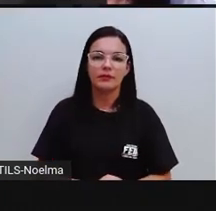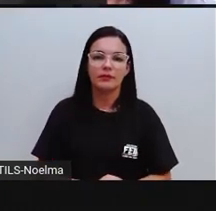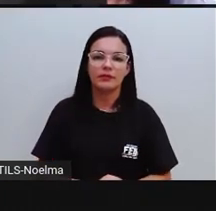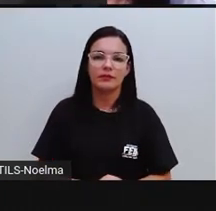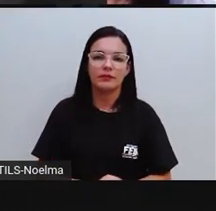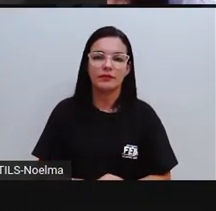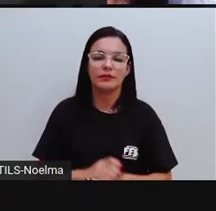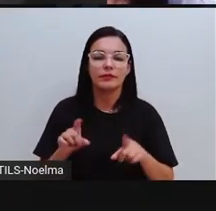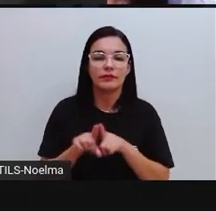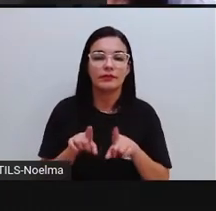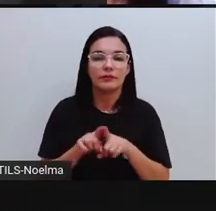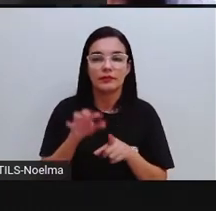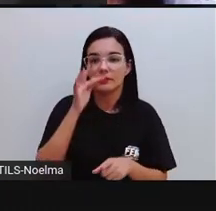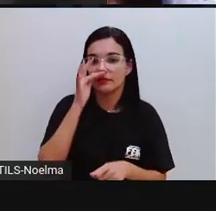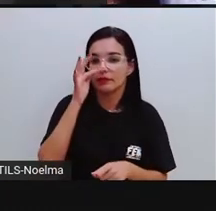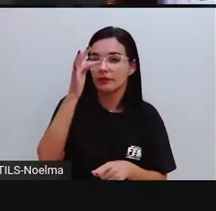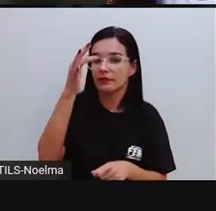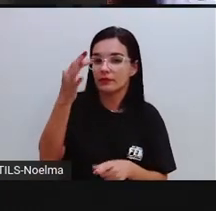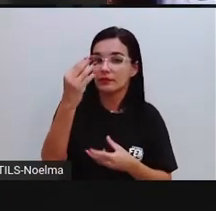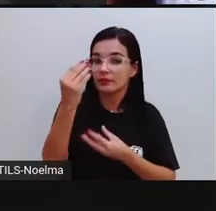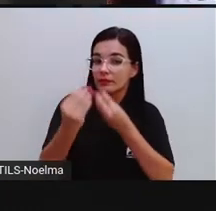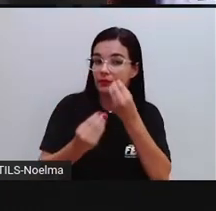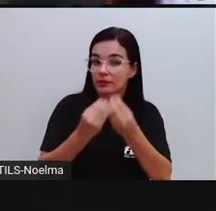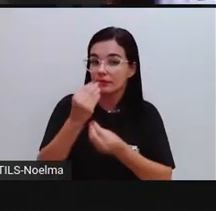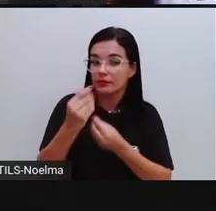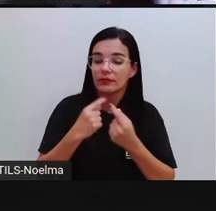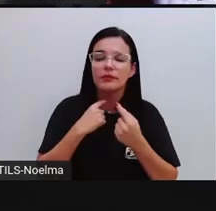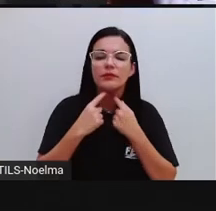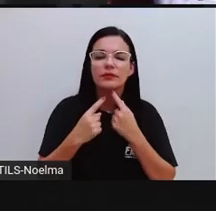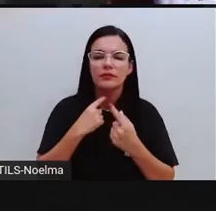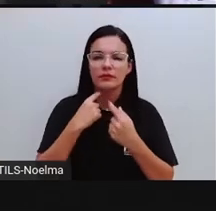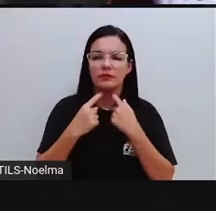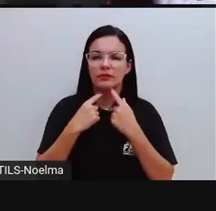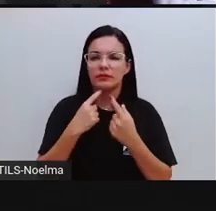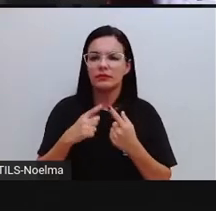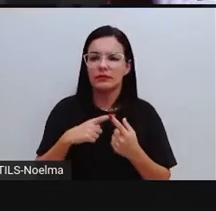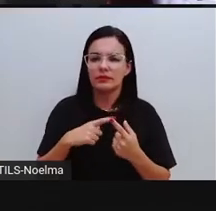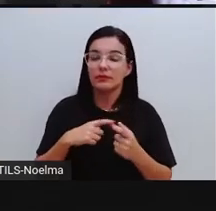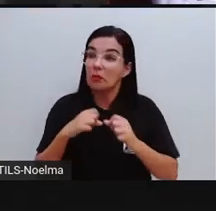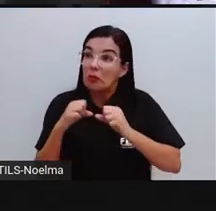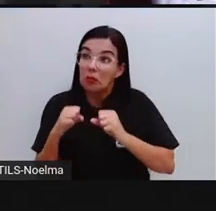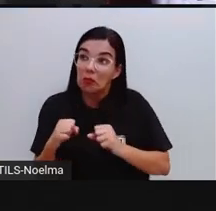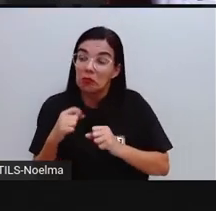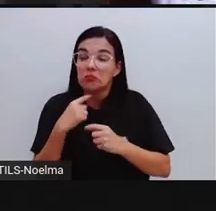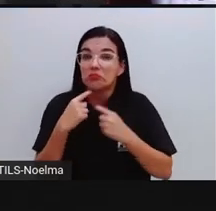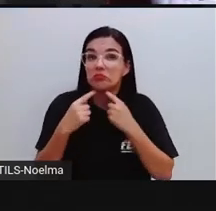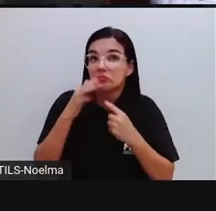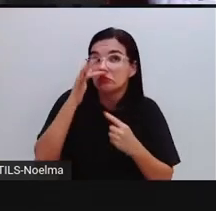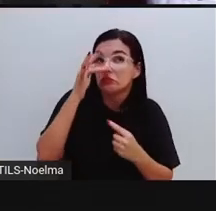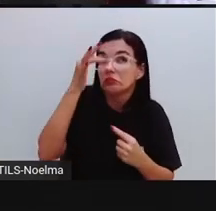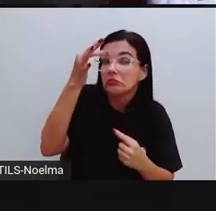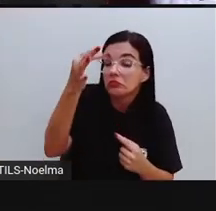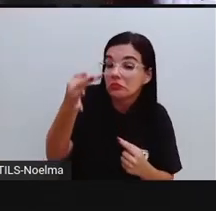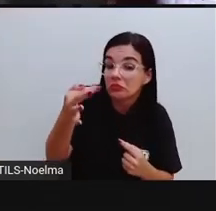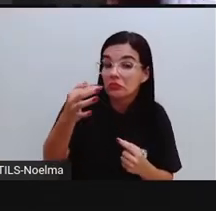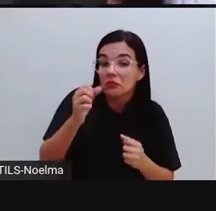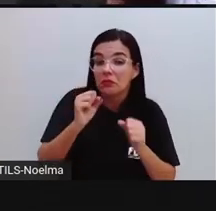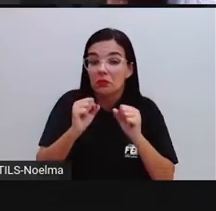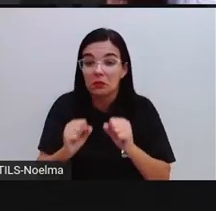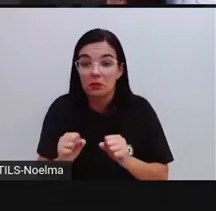E aí, no futuro do subjuntivo, expressa a possibilidade de um fato futuro, indicando